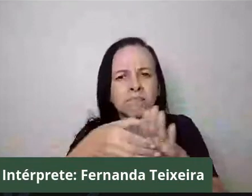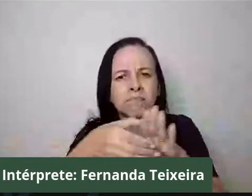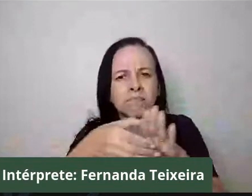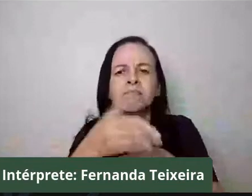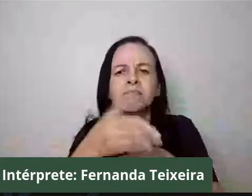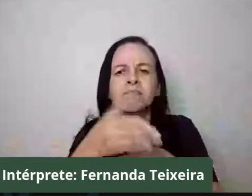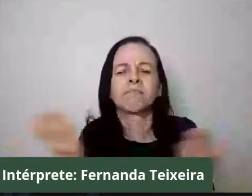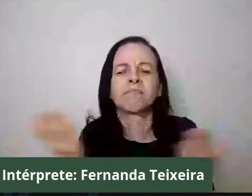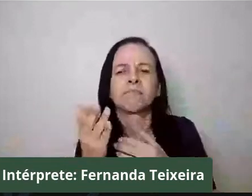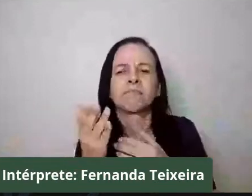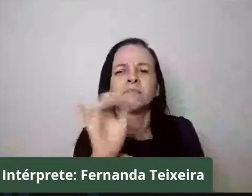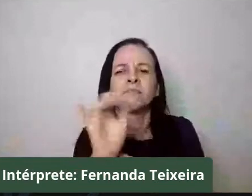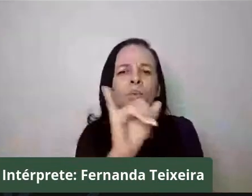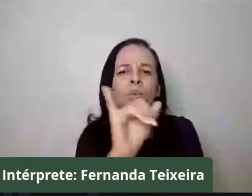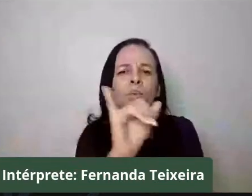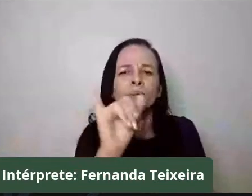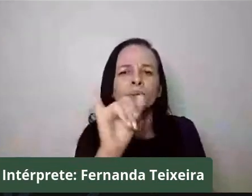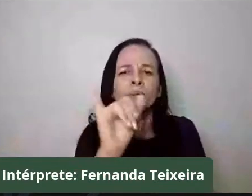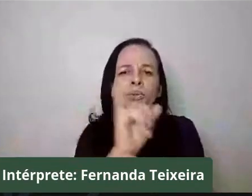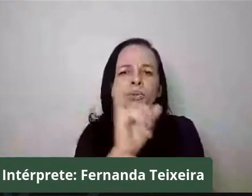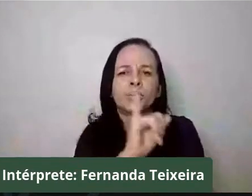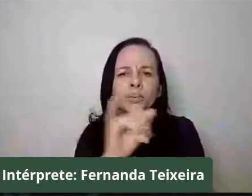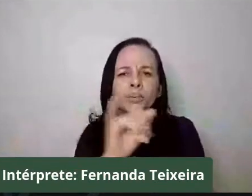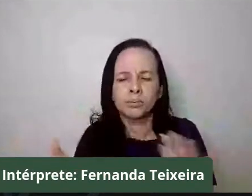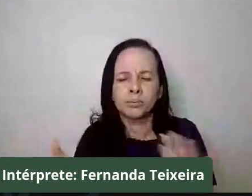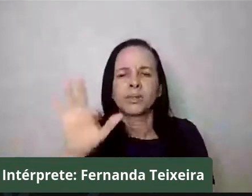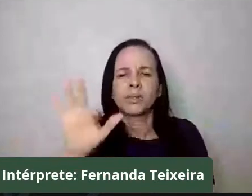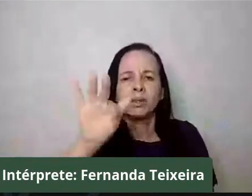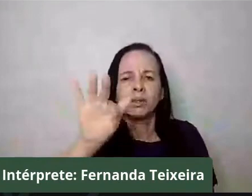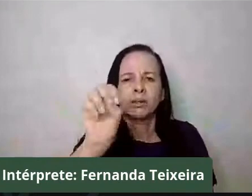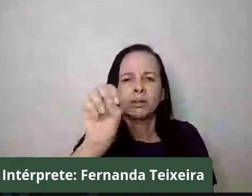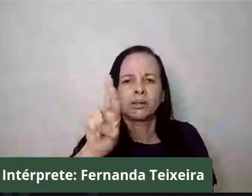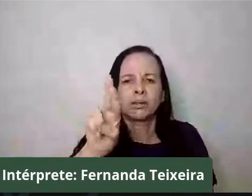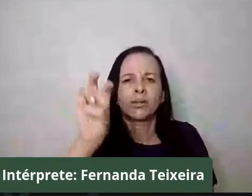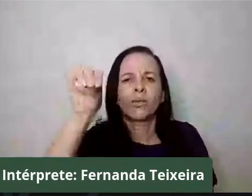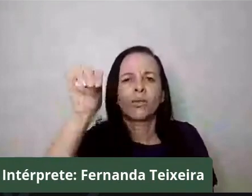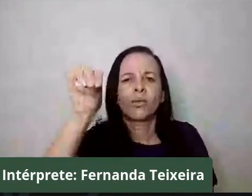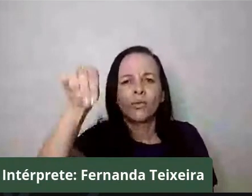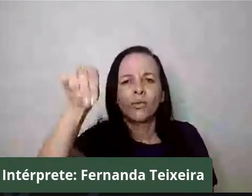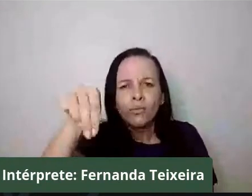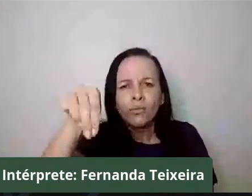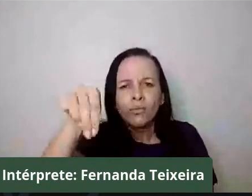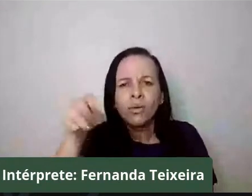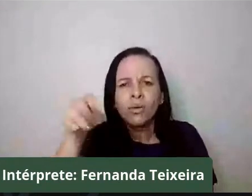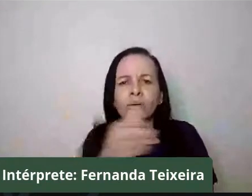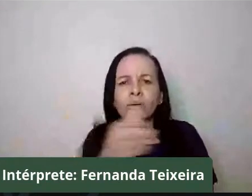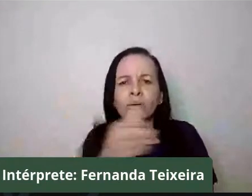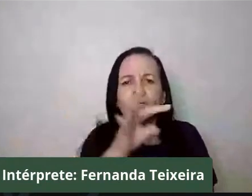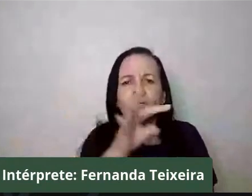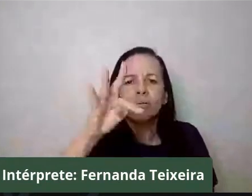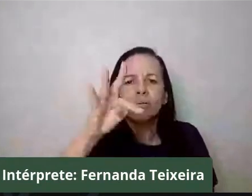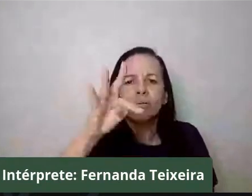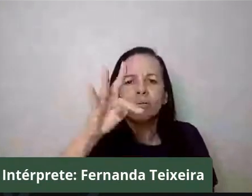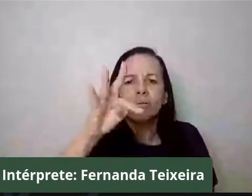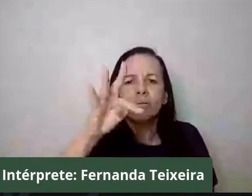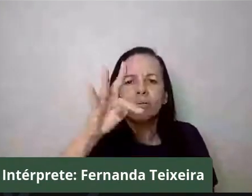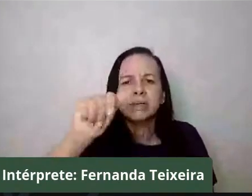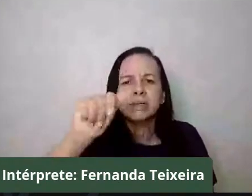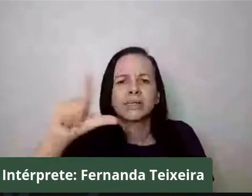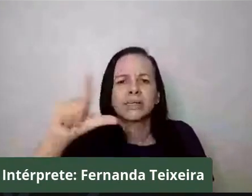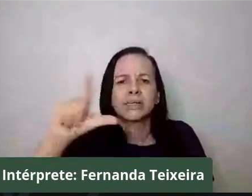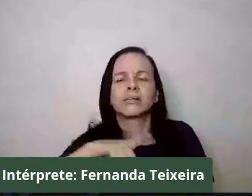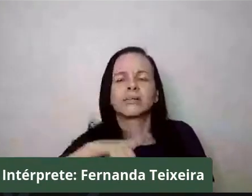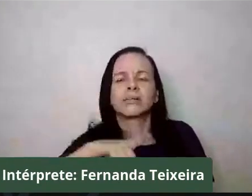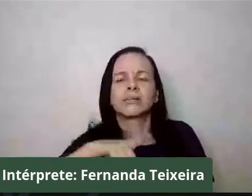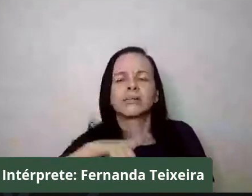para pensar que o que tem ocorrido de educação quilombola tem sido realizado pelas próprias comunidades, por professores das